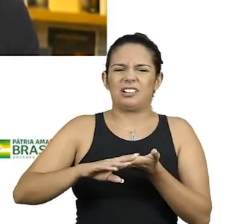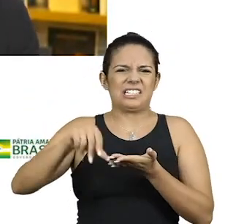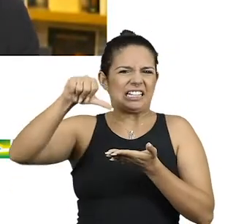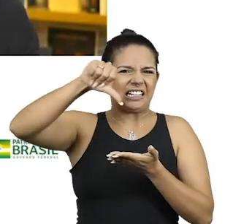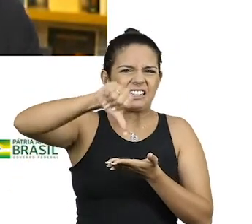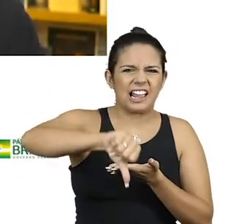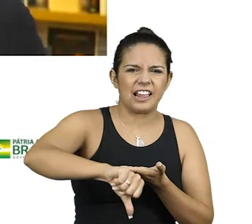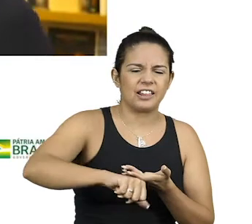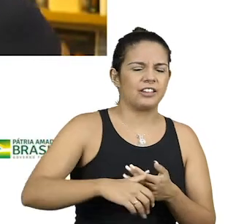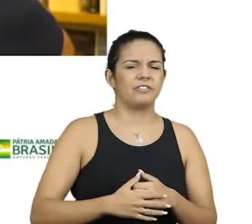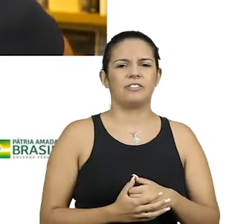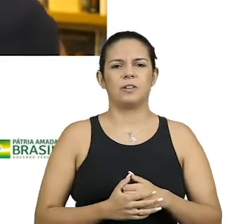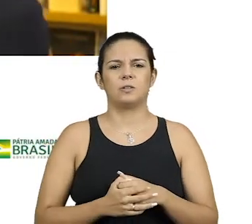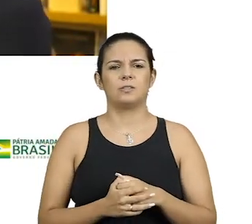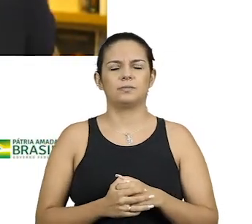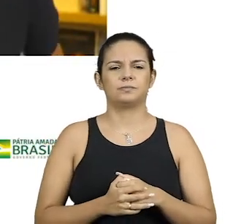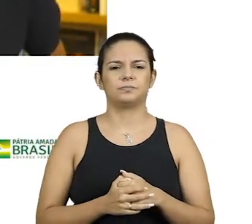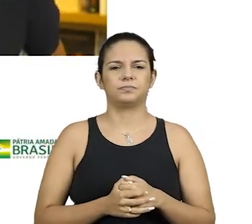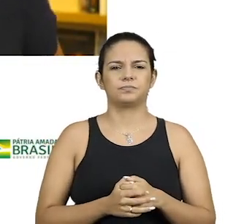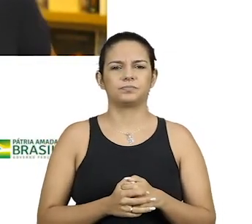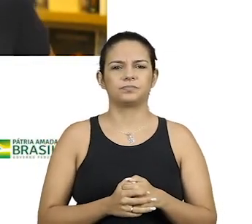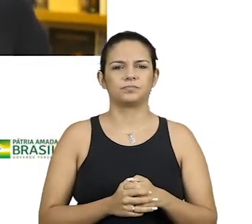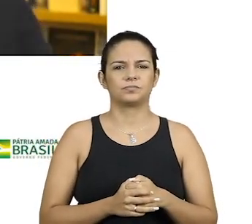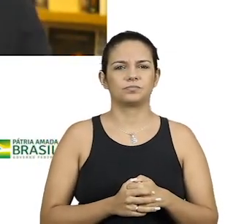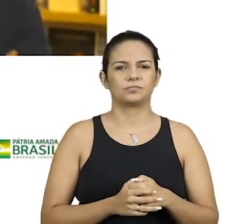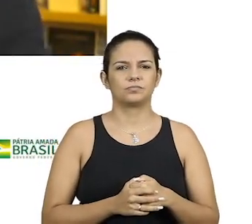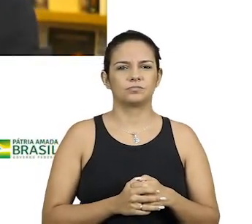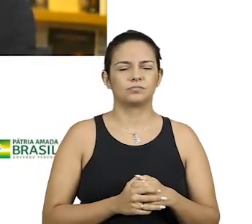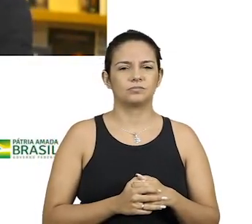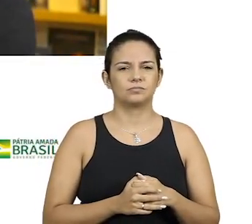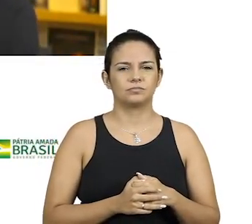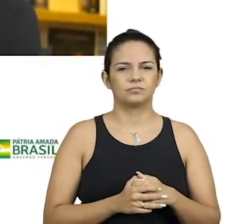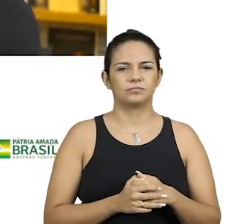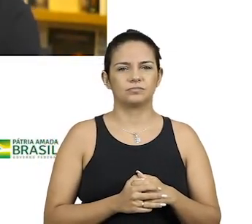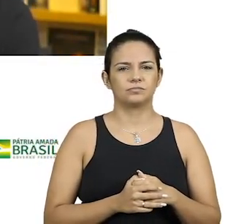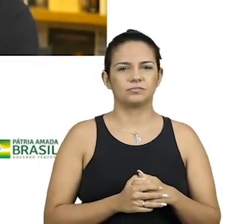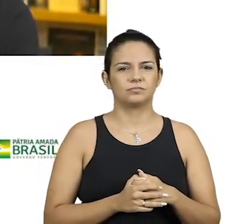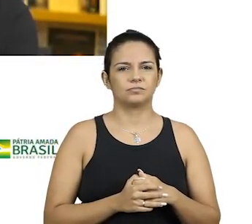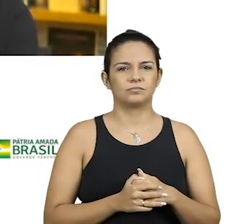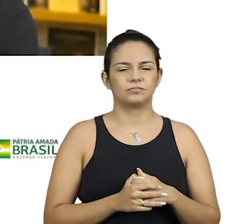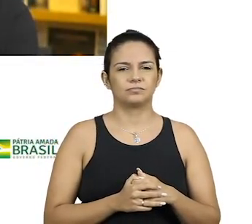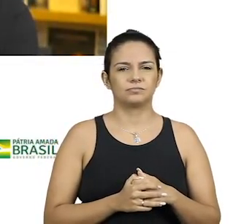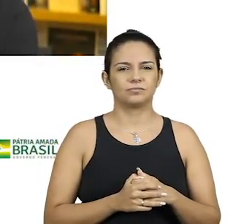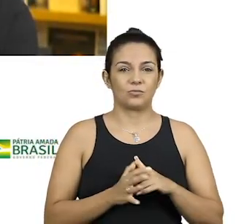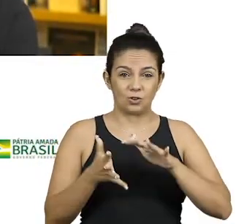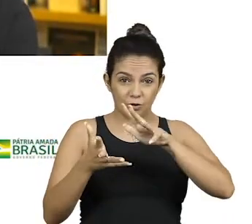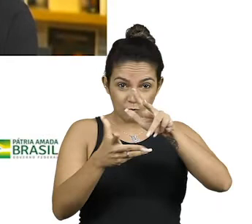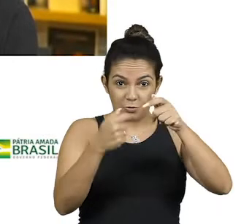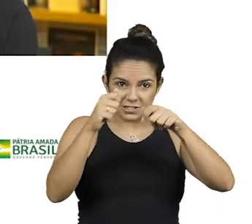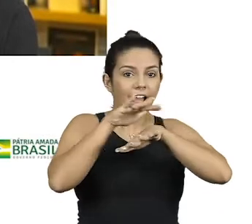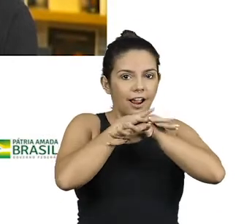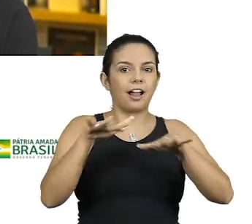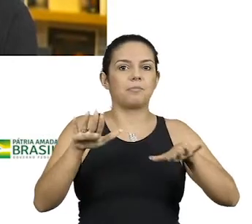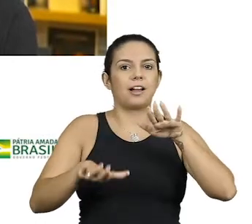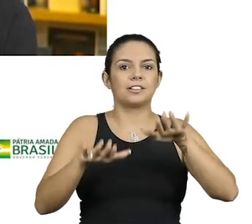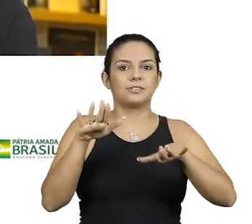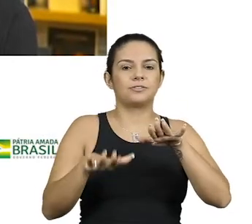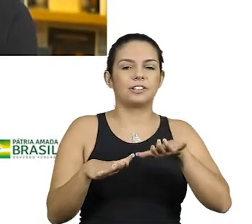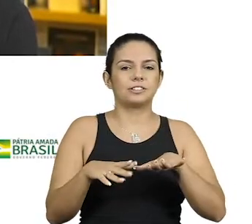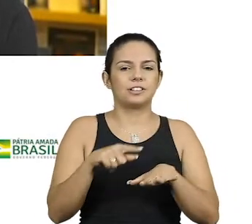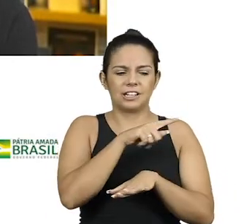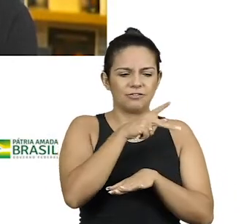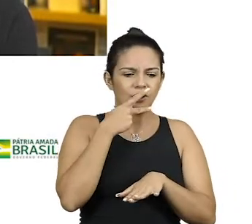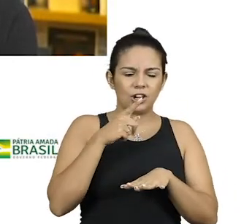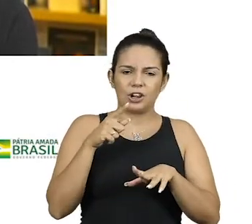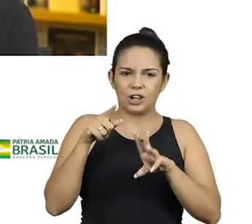Então, assim, o mundo tem que acabar de vez em quando. E que mundo difícil de viver também. Vamos falar a verdade. Eu lembro que nessa época